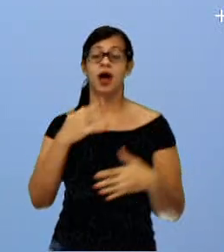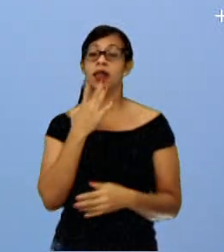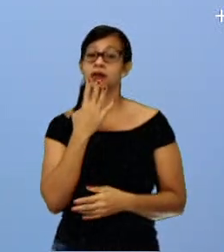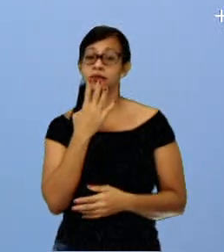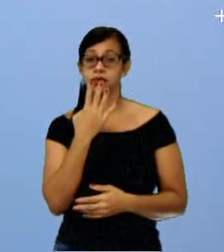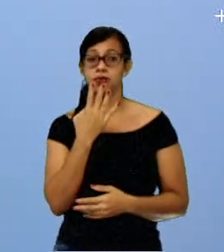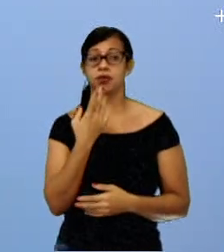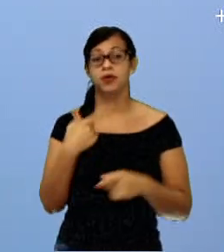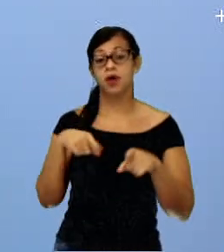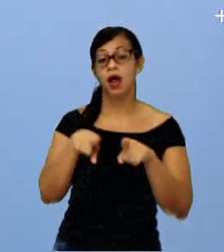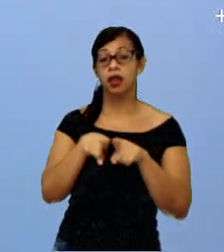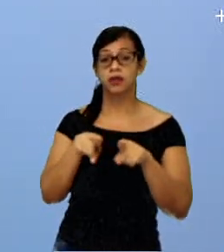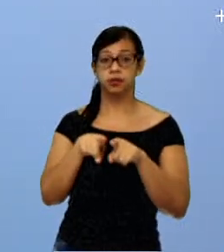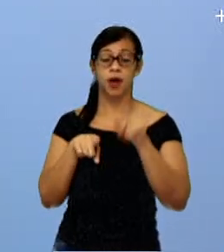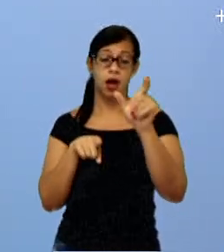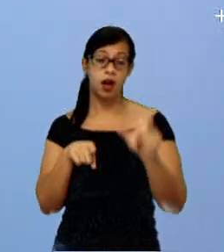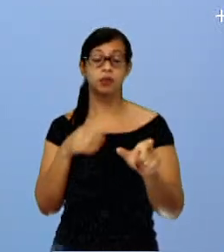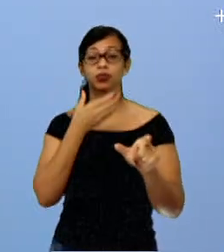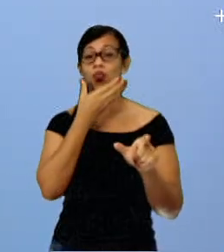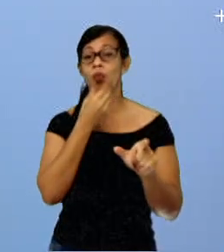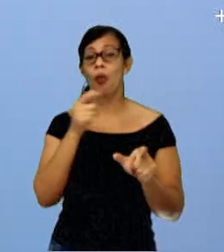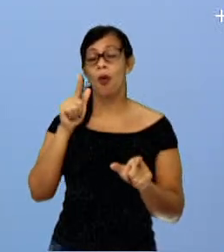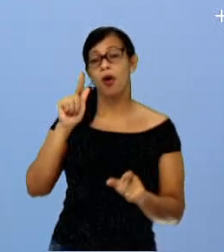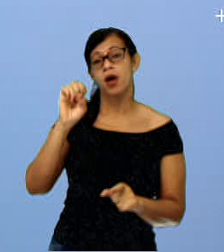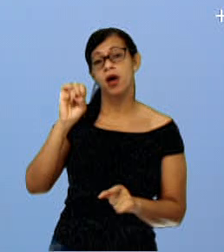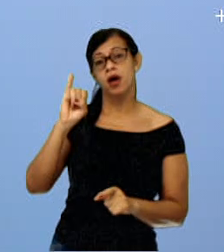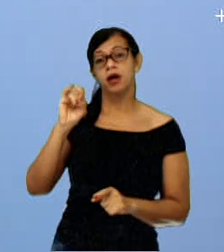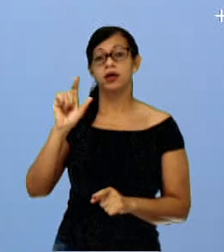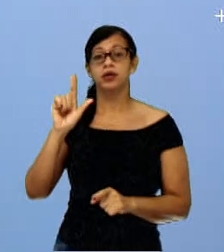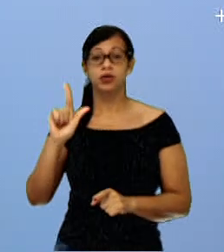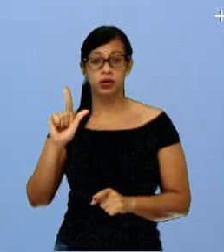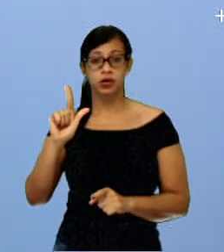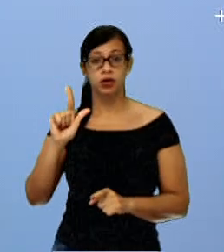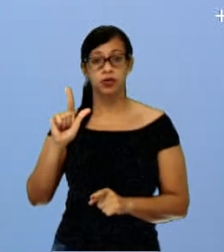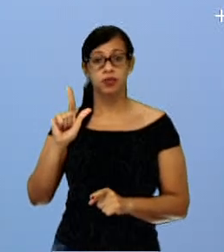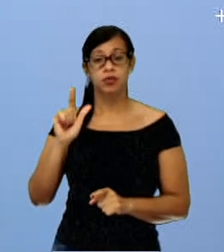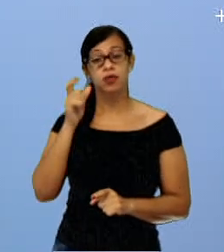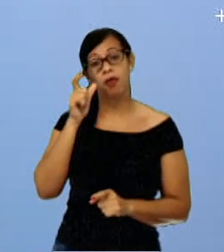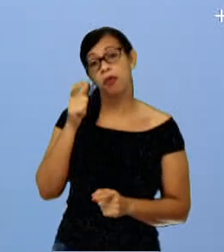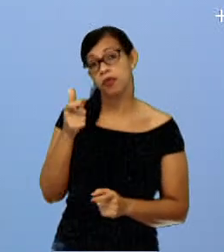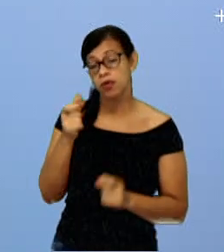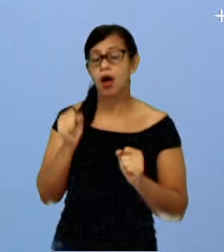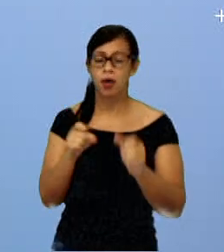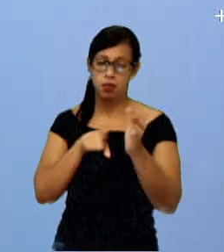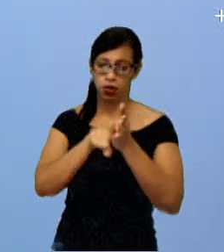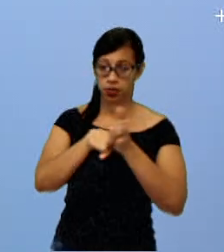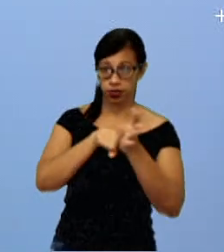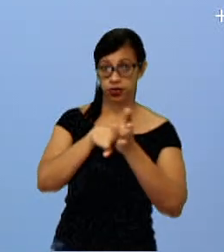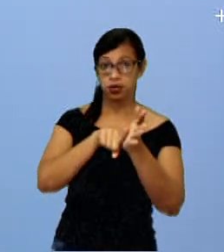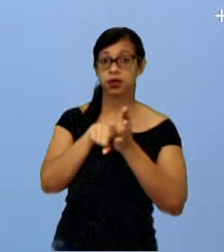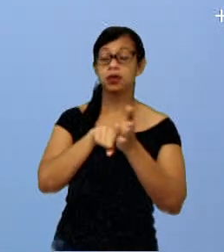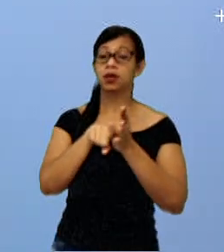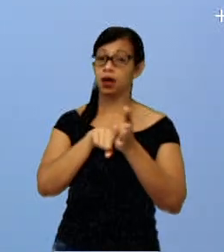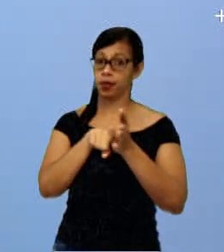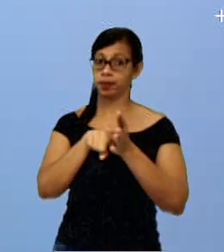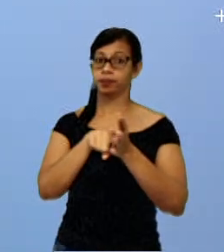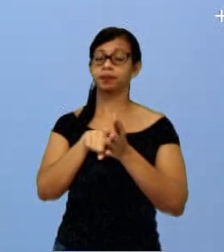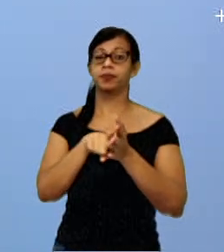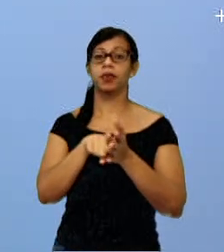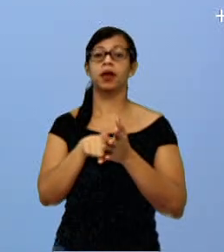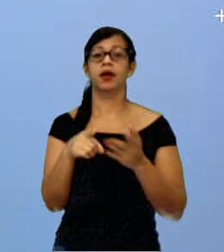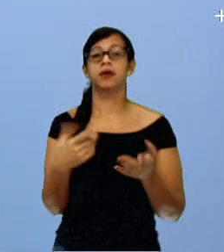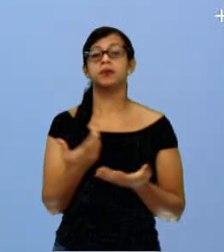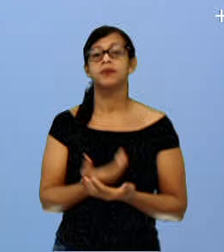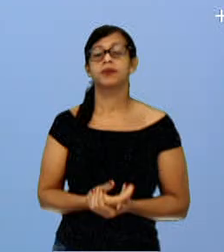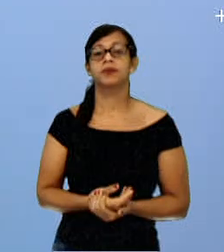da história de Gil Vicente, né, quem tiver curiosidade pode pesquisar. Tem uma série muito importante de Gil Vicente, né, que ele